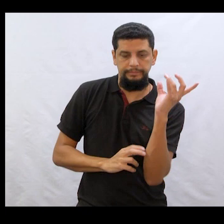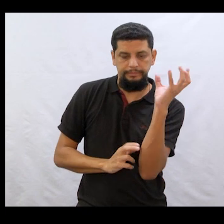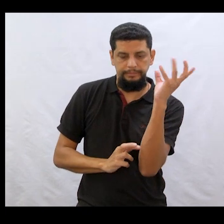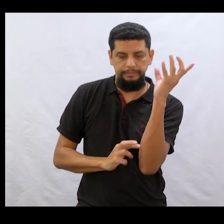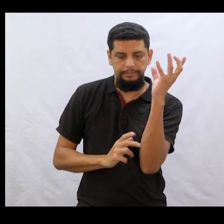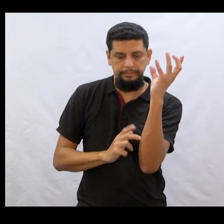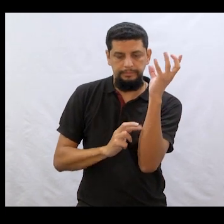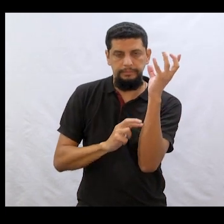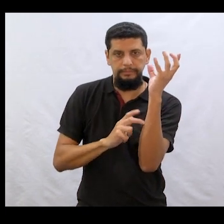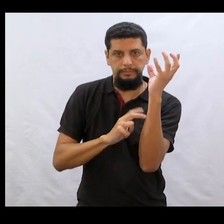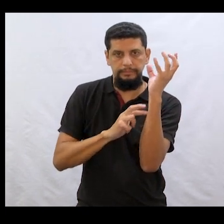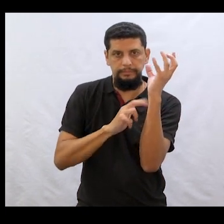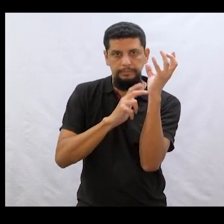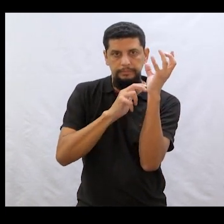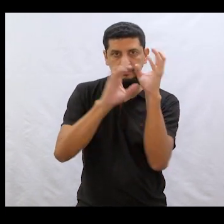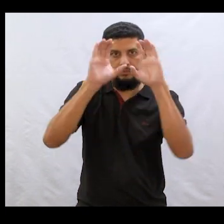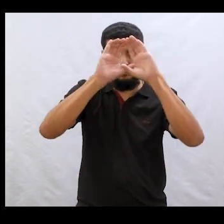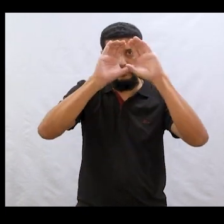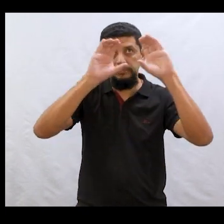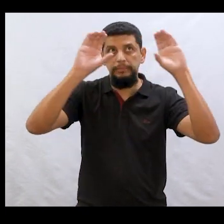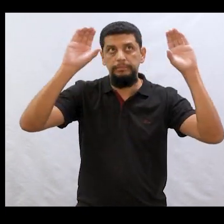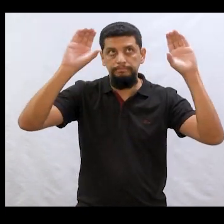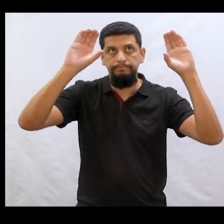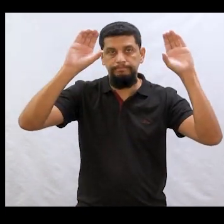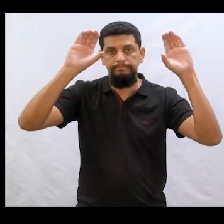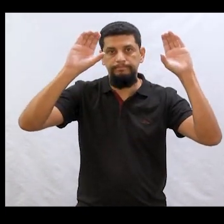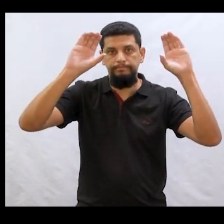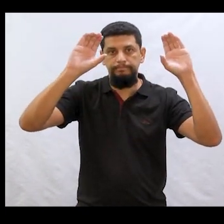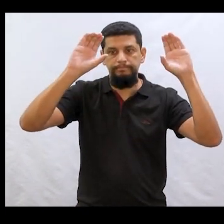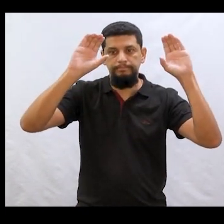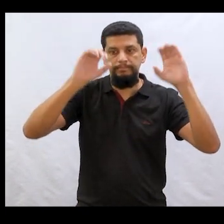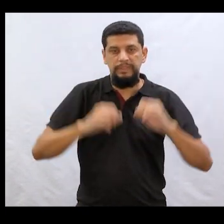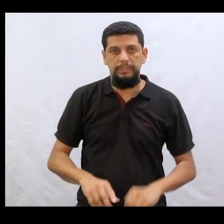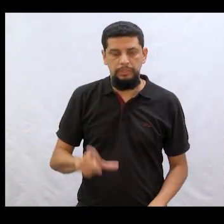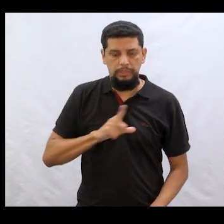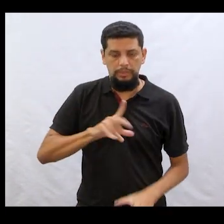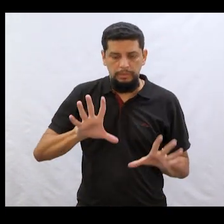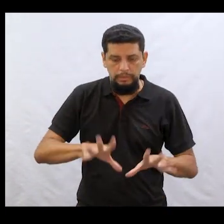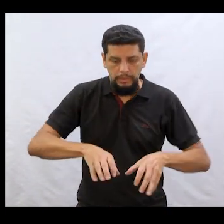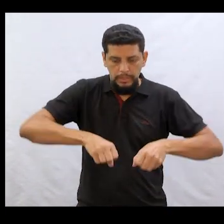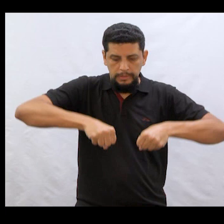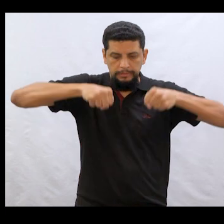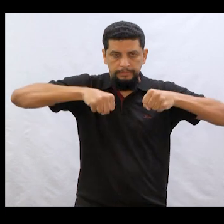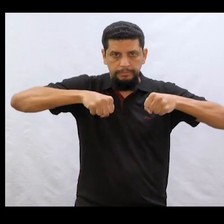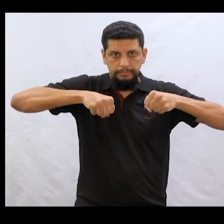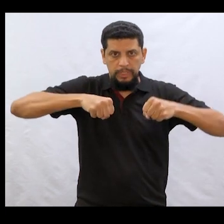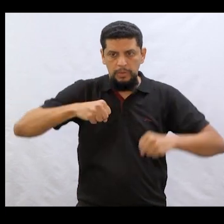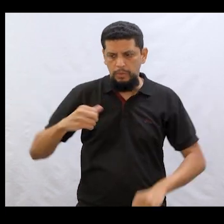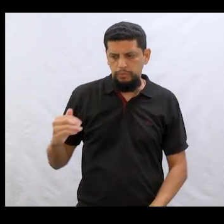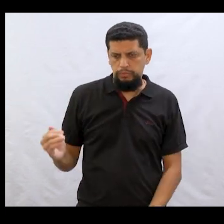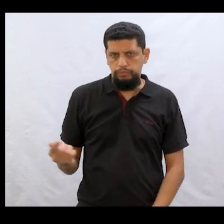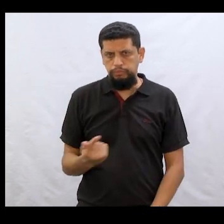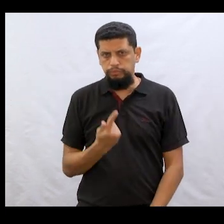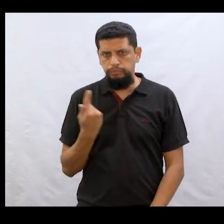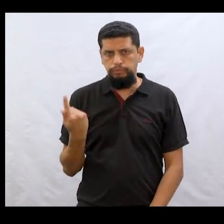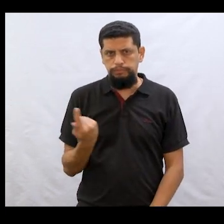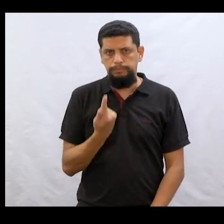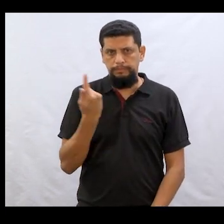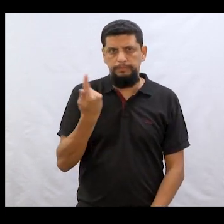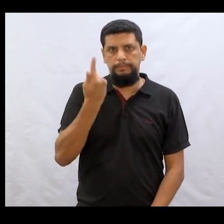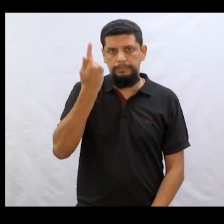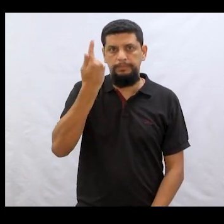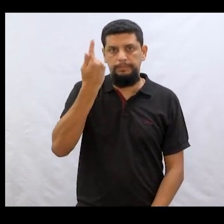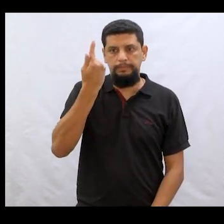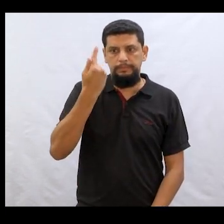o céu e tinha um grande castelo gigante. Mas nesse castelo